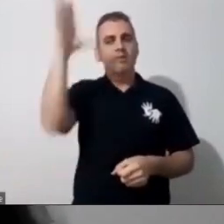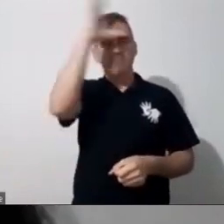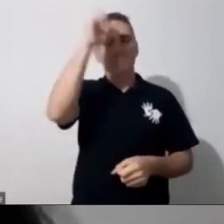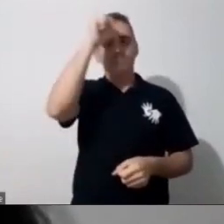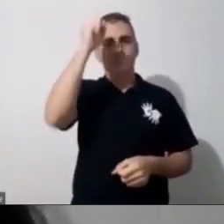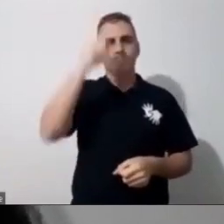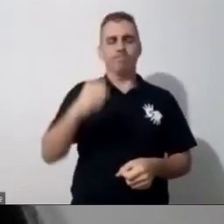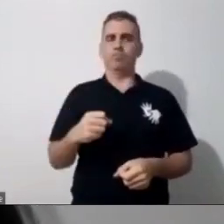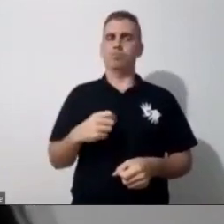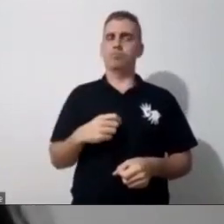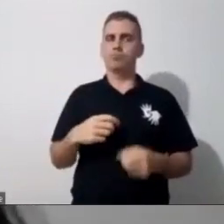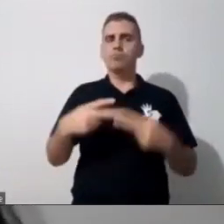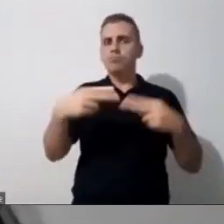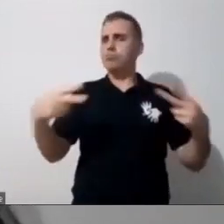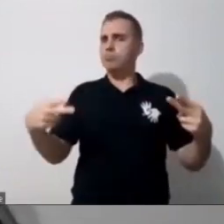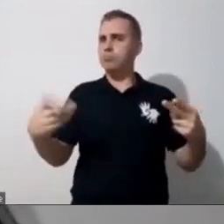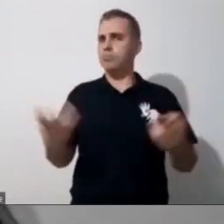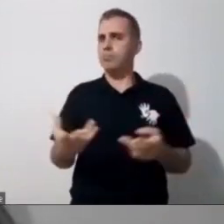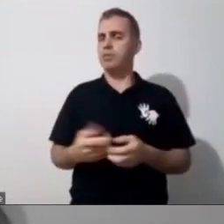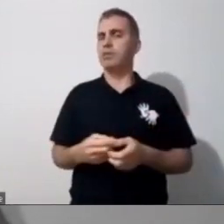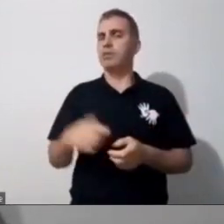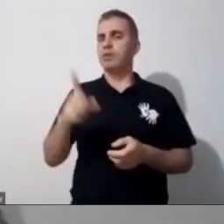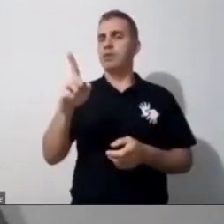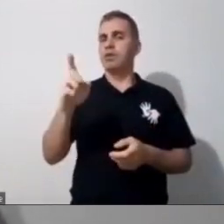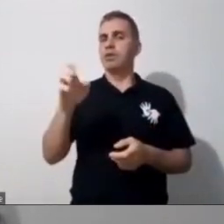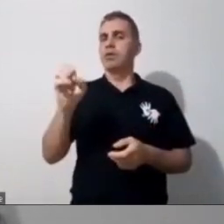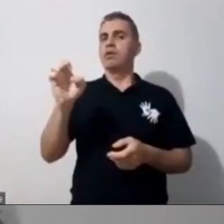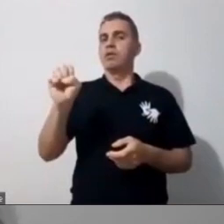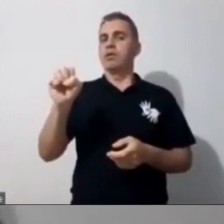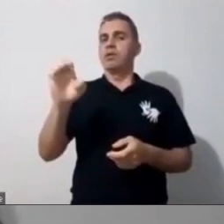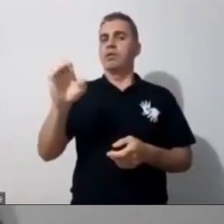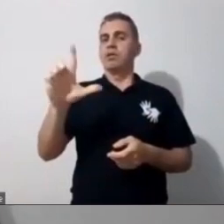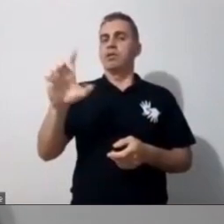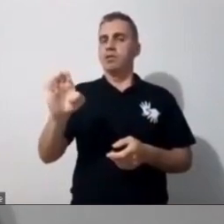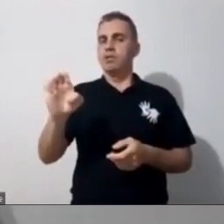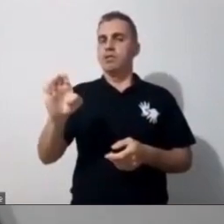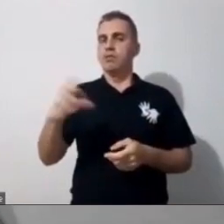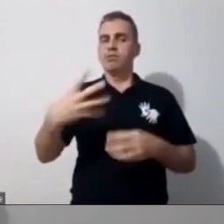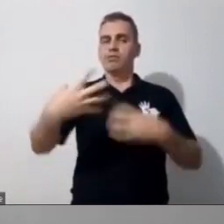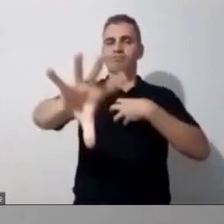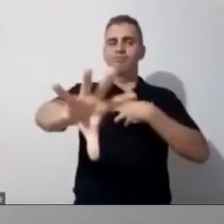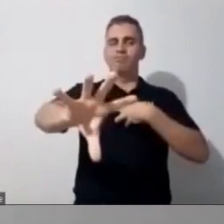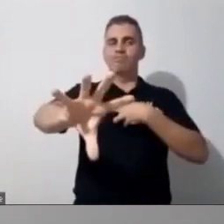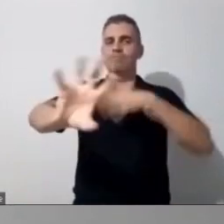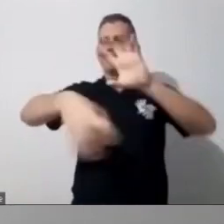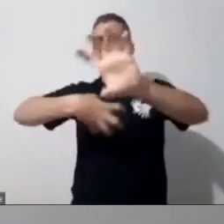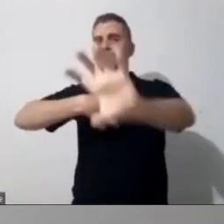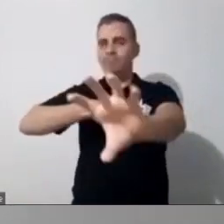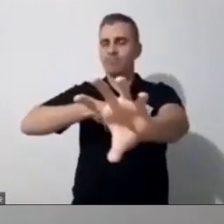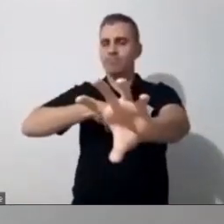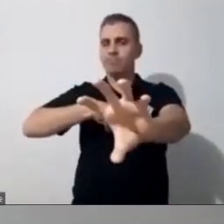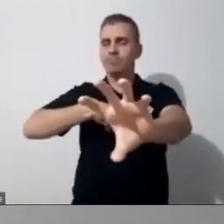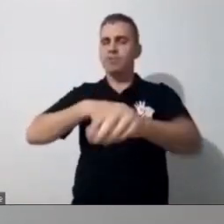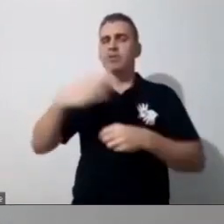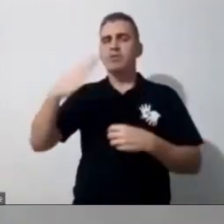até, e uma coisa que a Gisele falou, quando tu te coloca no lugar do outro, tu começa, sabe, tu começa a entender